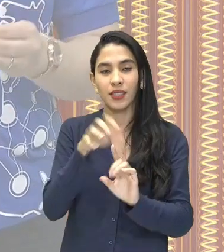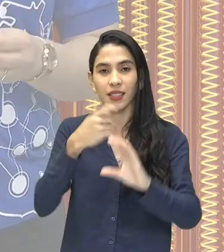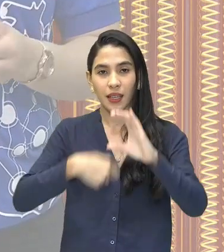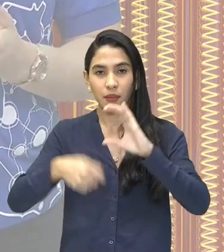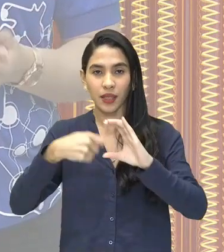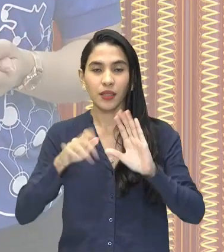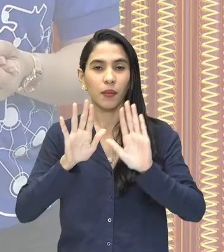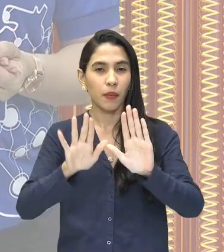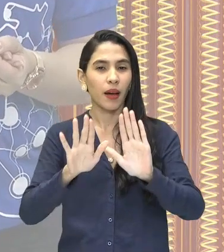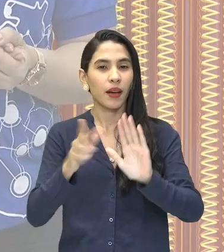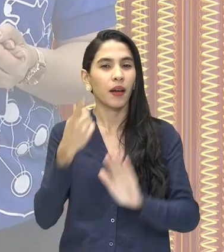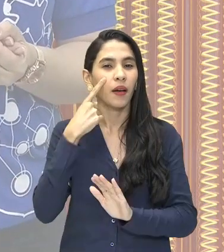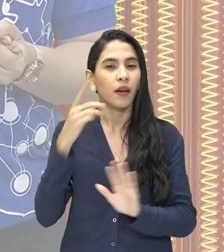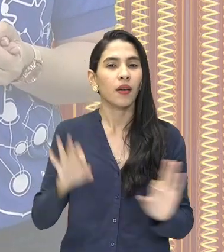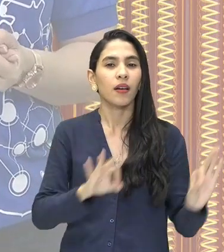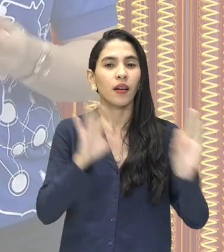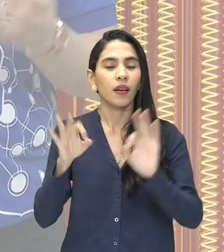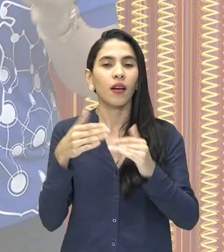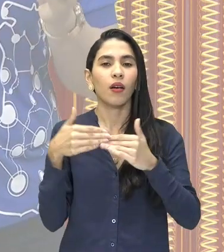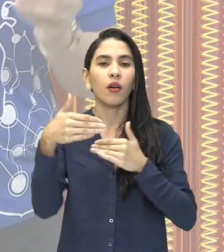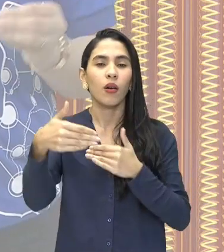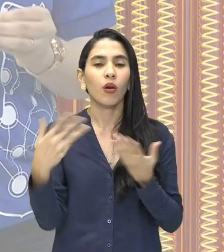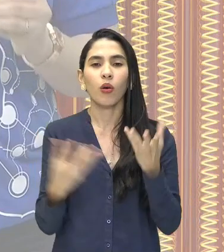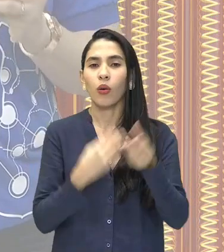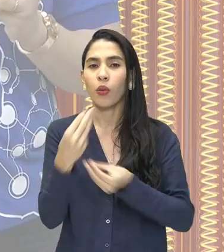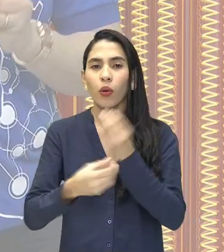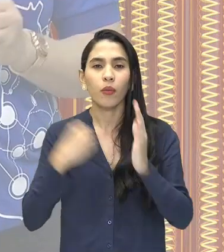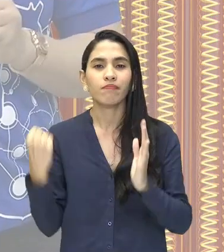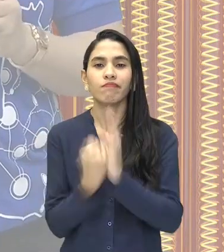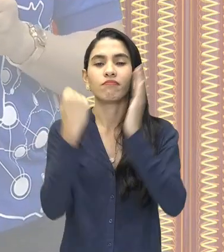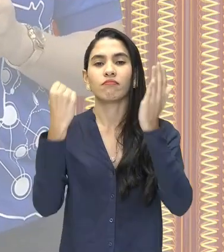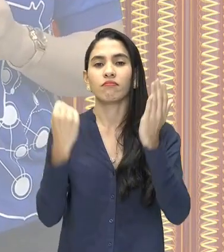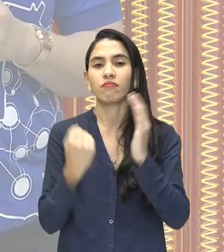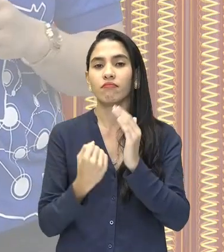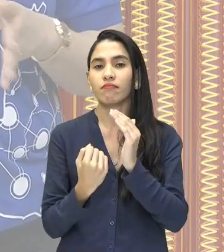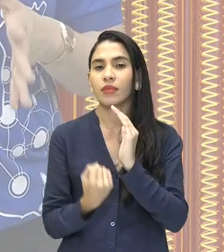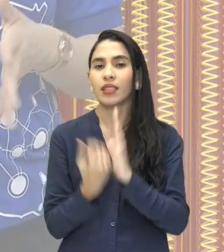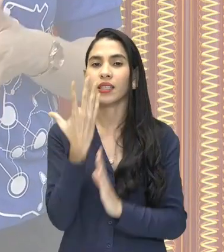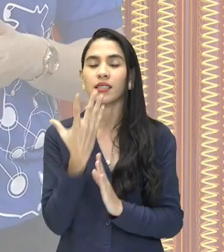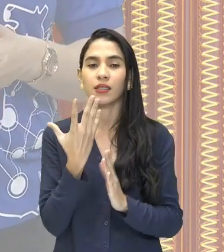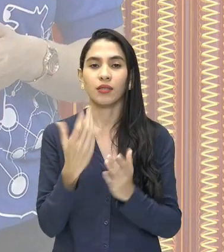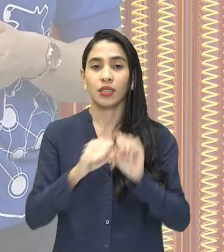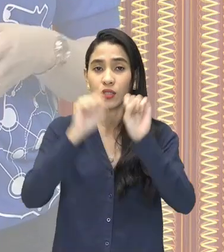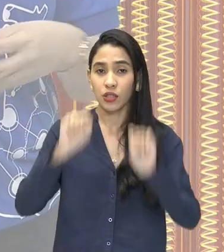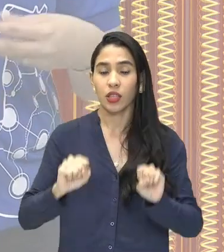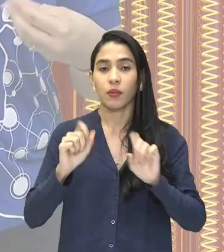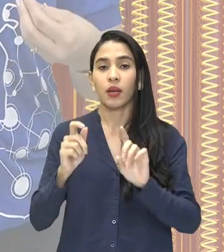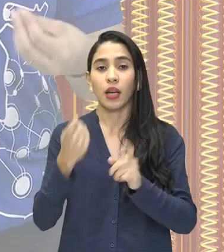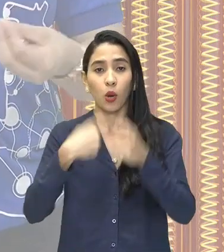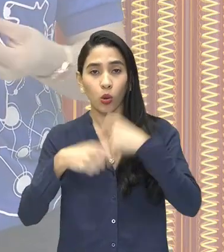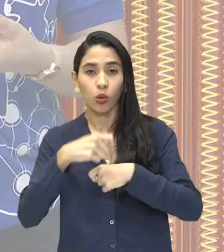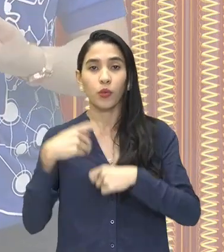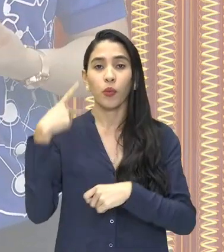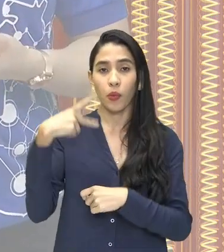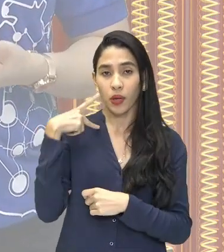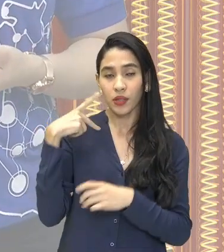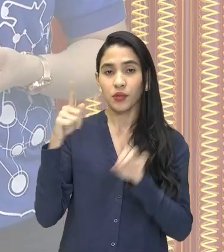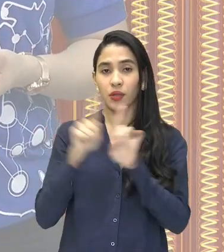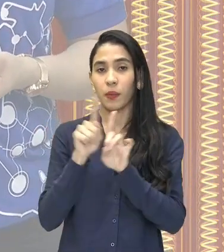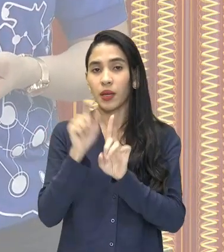observar como é que se deu a origem desse sistema econômico, político e social que vai estar ali